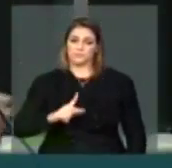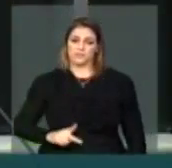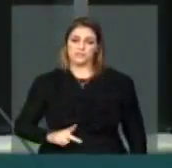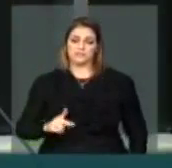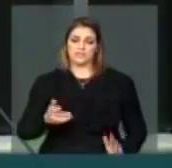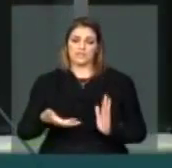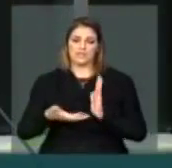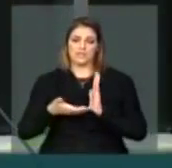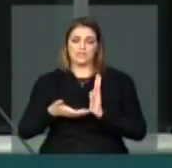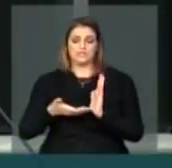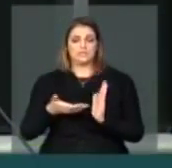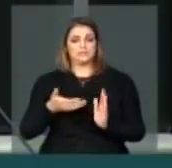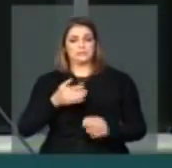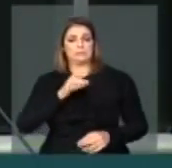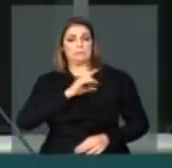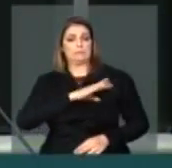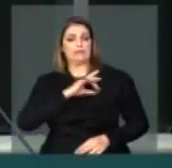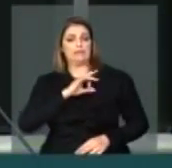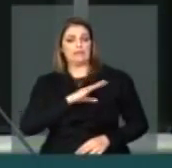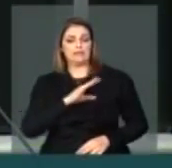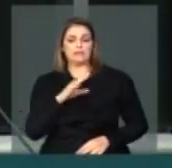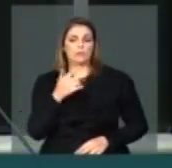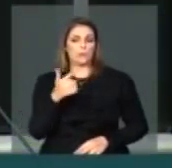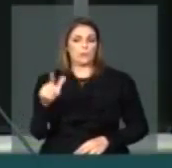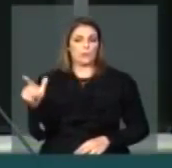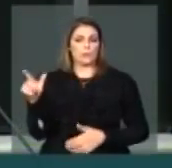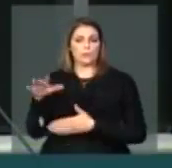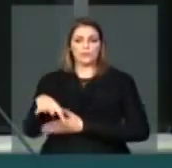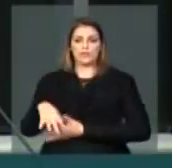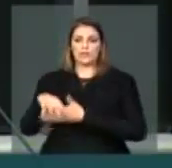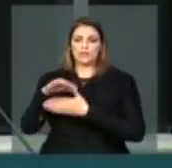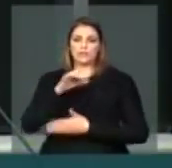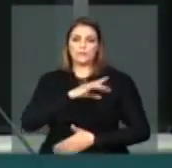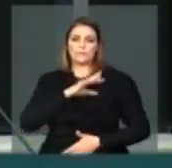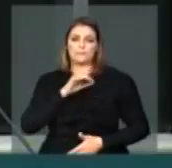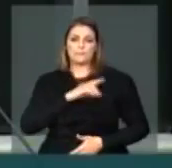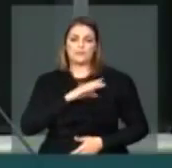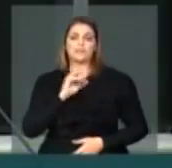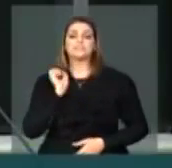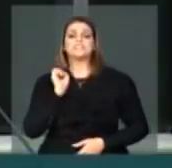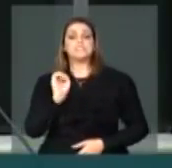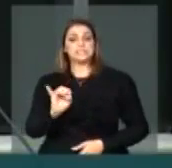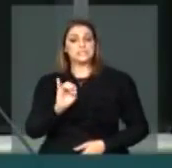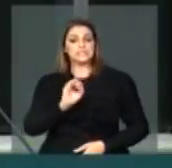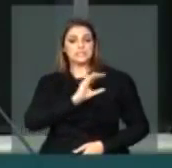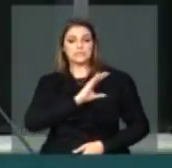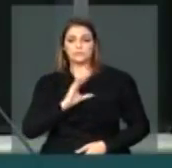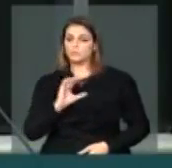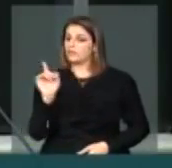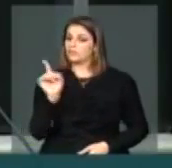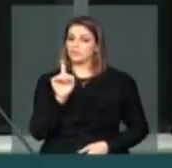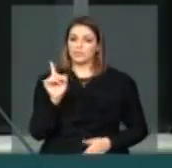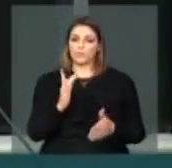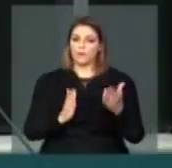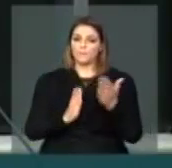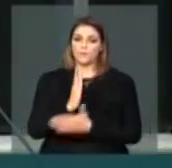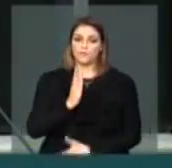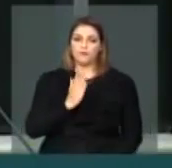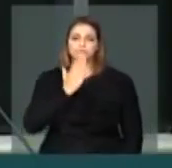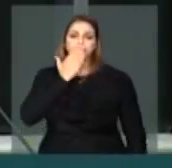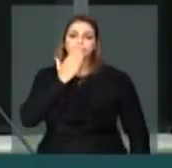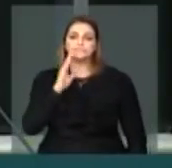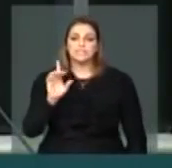se de quantos outros líderes, em relação, por exemplo, a não se aprovar na comissão o tal distritão,